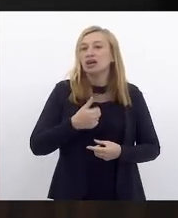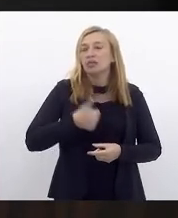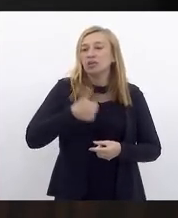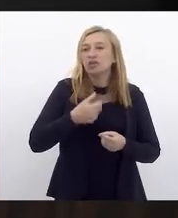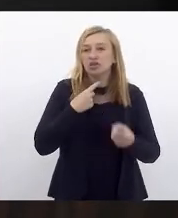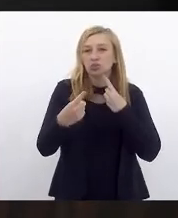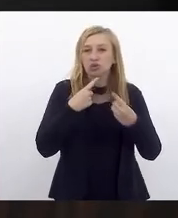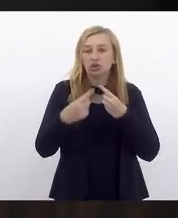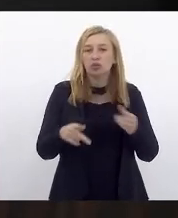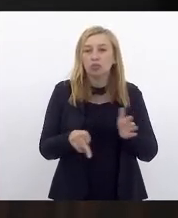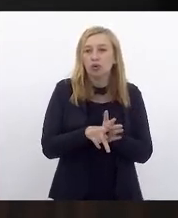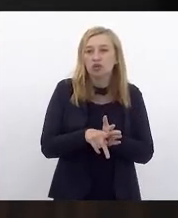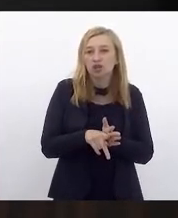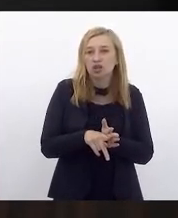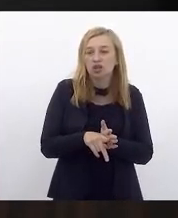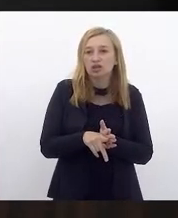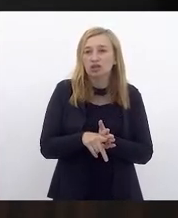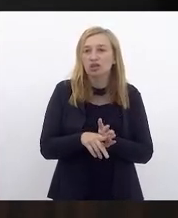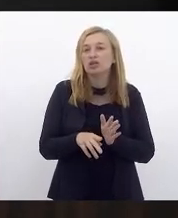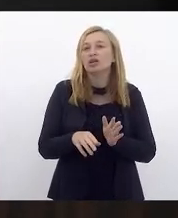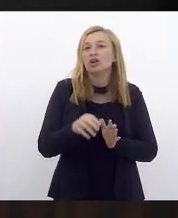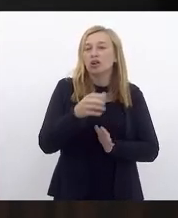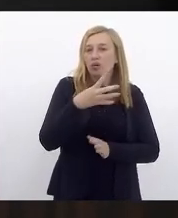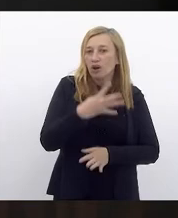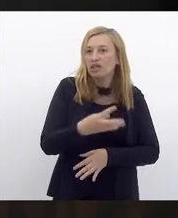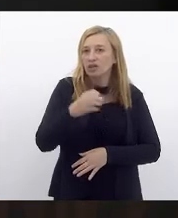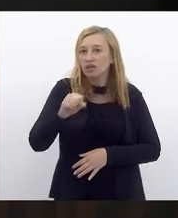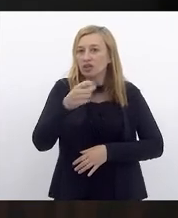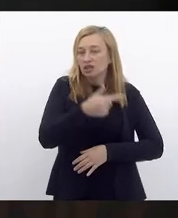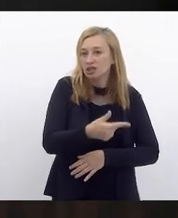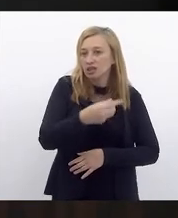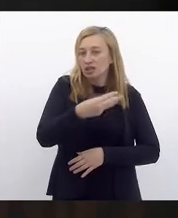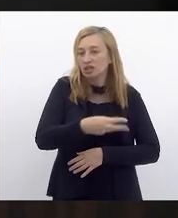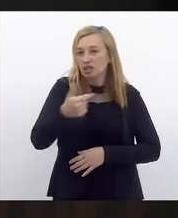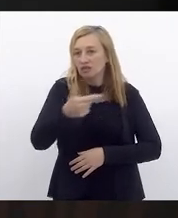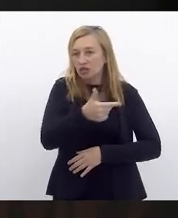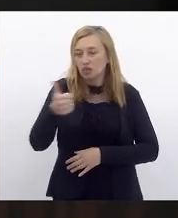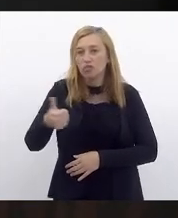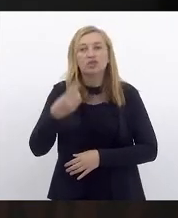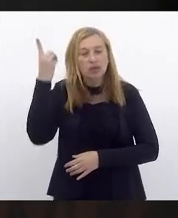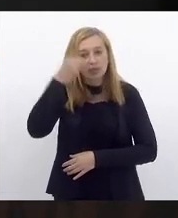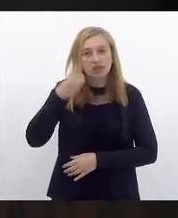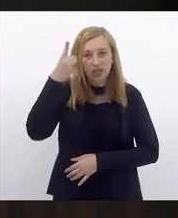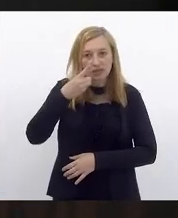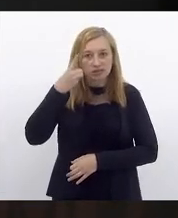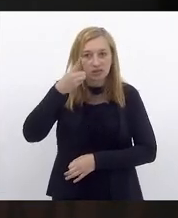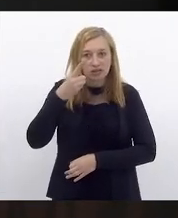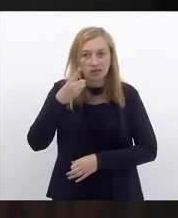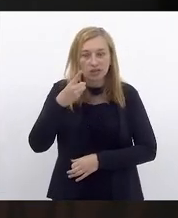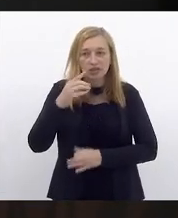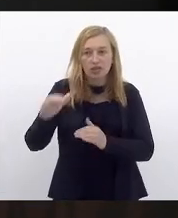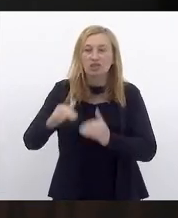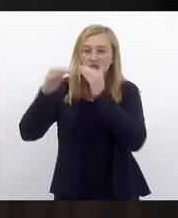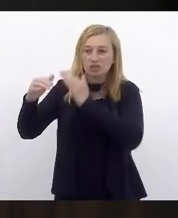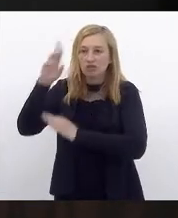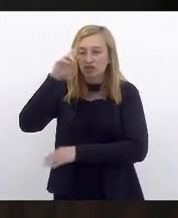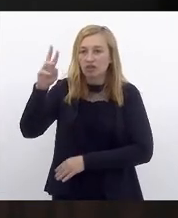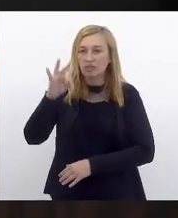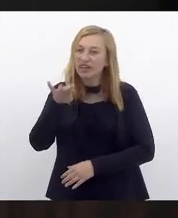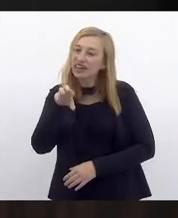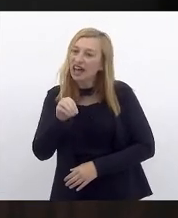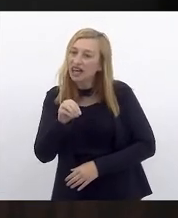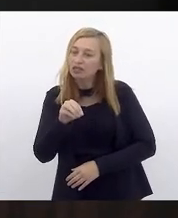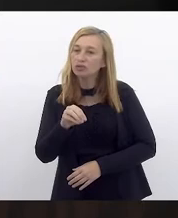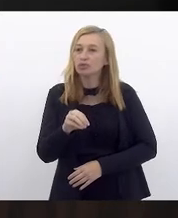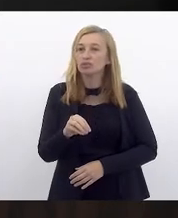discussão. Projeto de lei 488321, de autoria do deputado Subtenente Bernardo, que